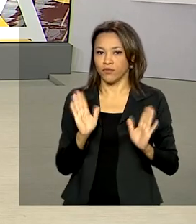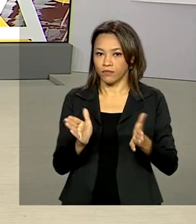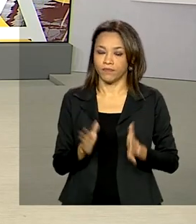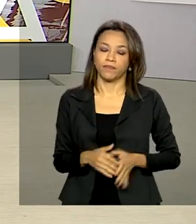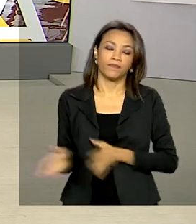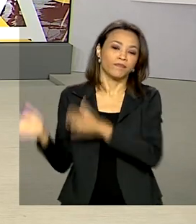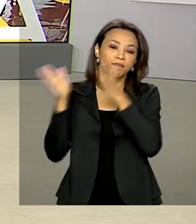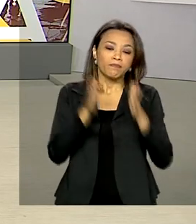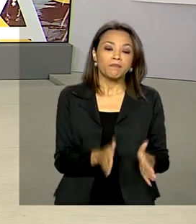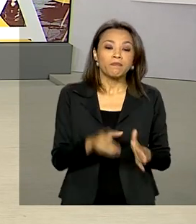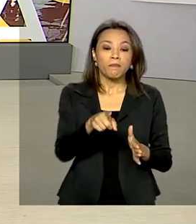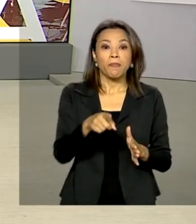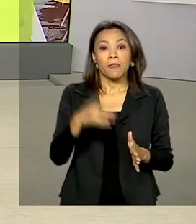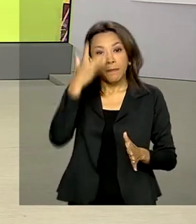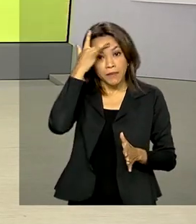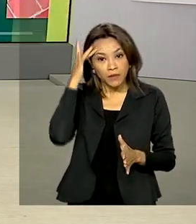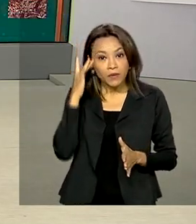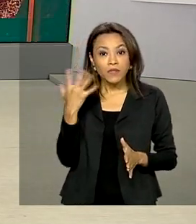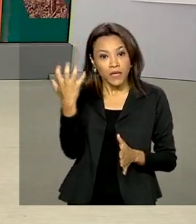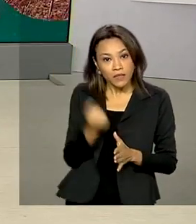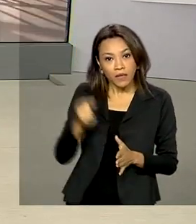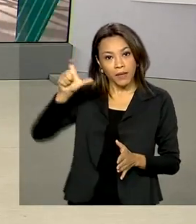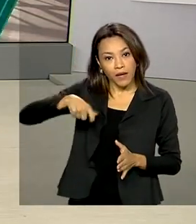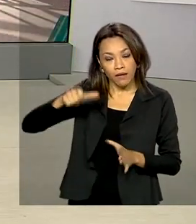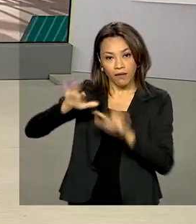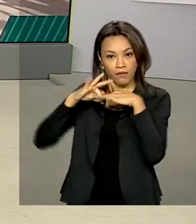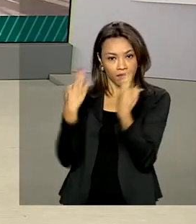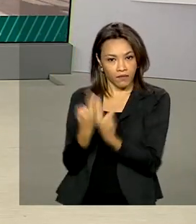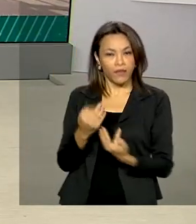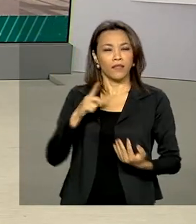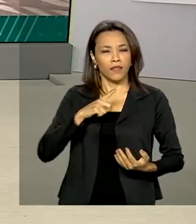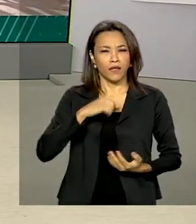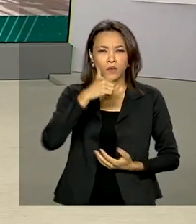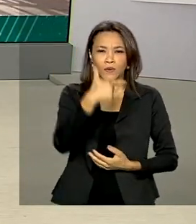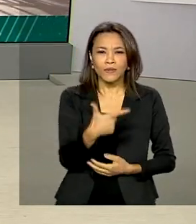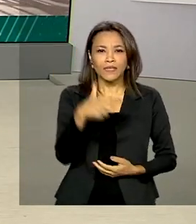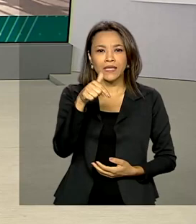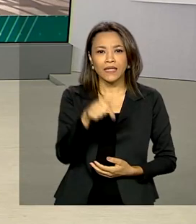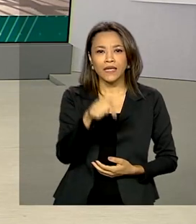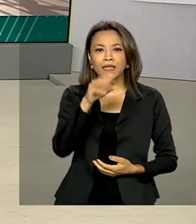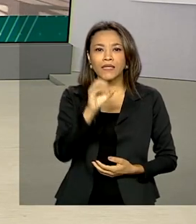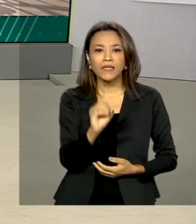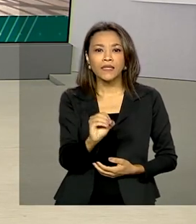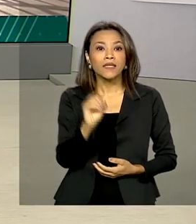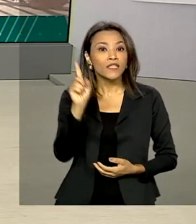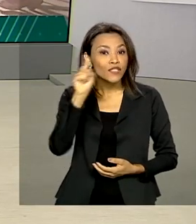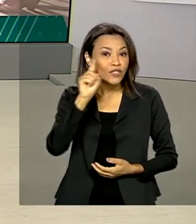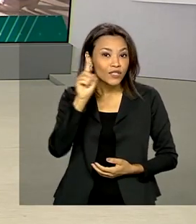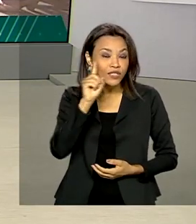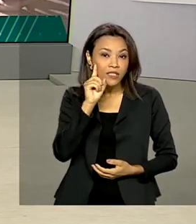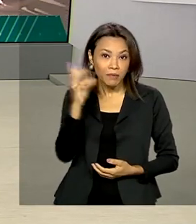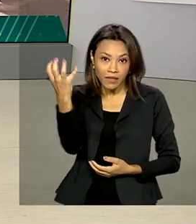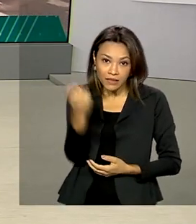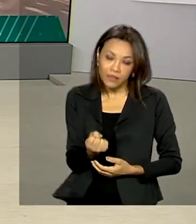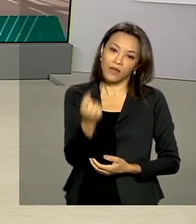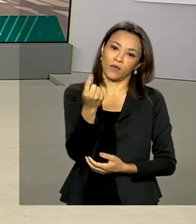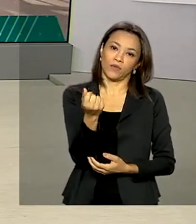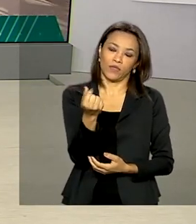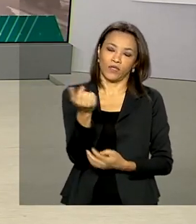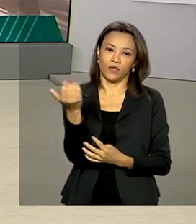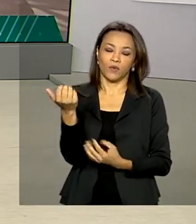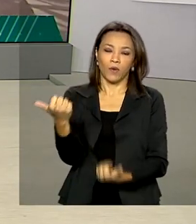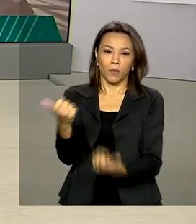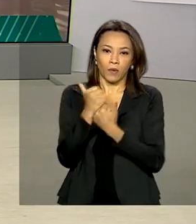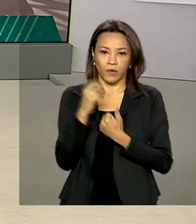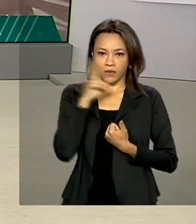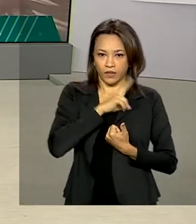Integrantes do Bolsa Família tem mais 270 dias para sacarem as parcelas do auxílio emergencial. O